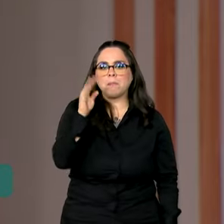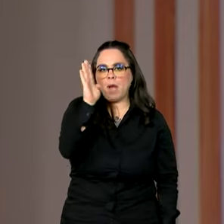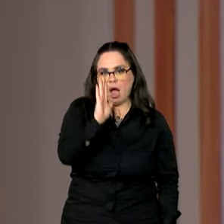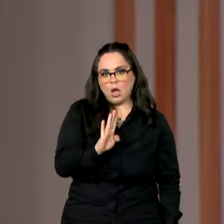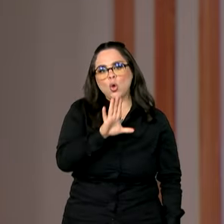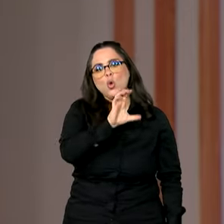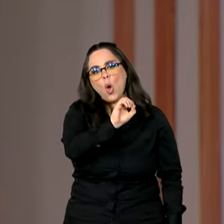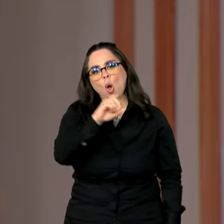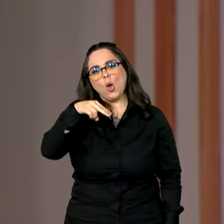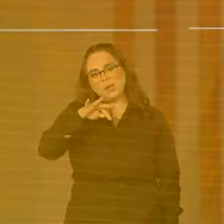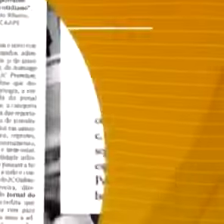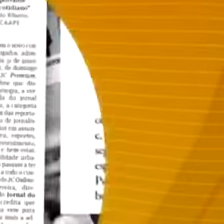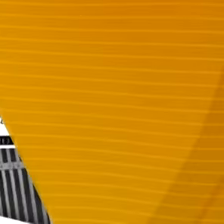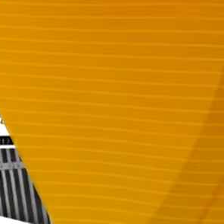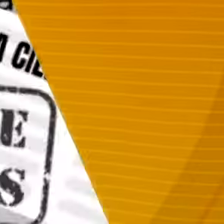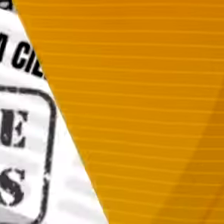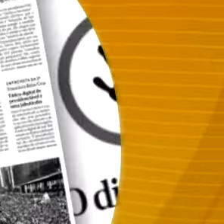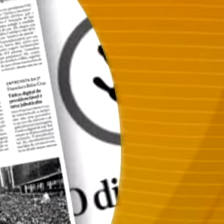contas correntes.